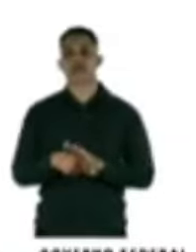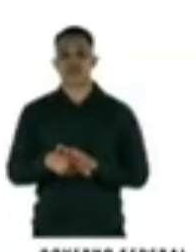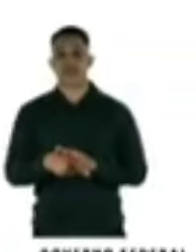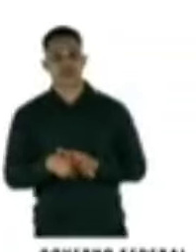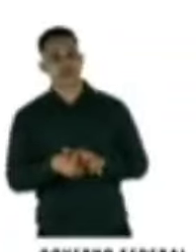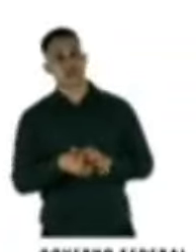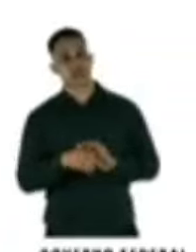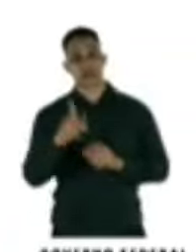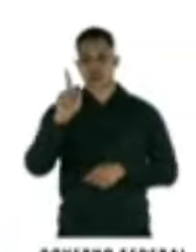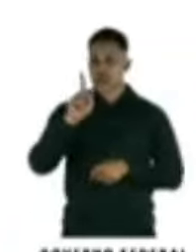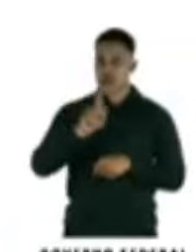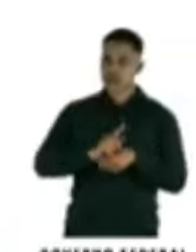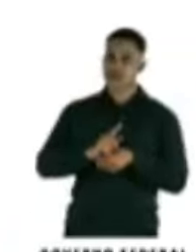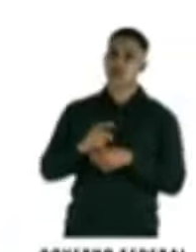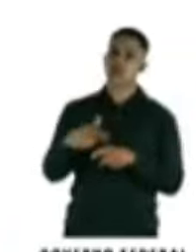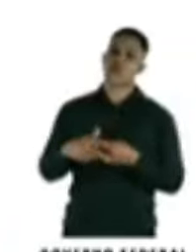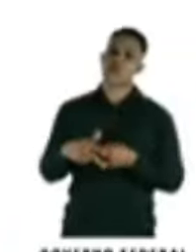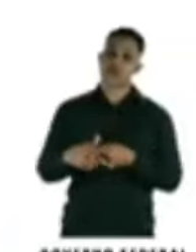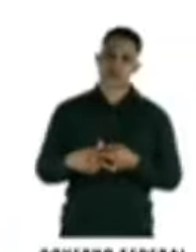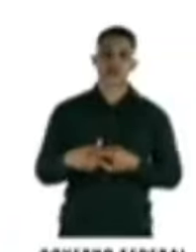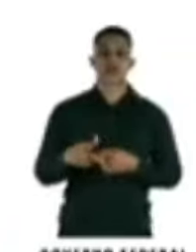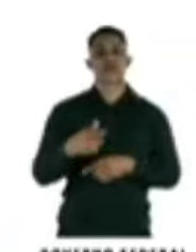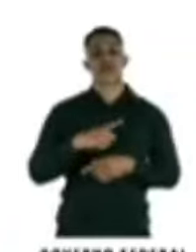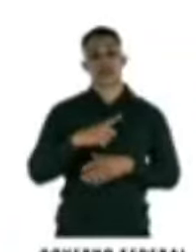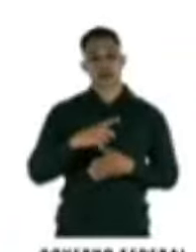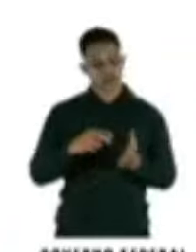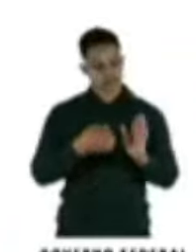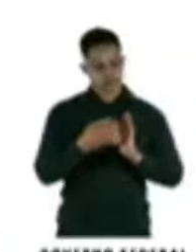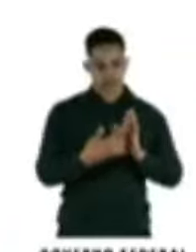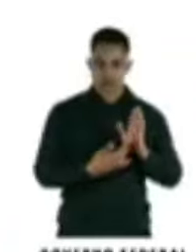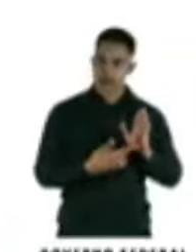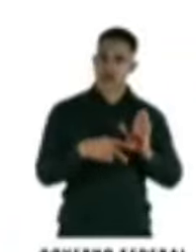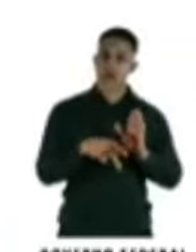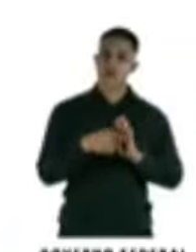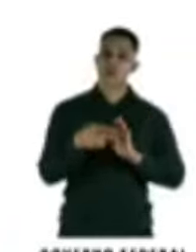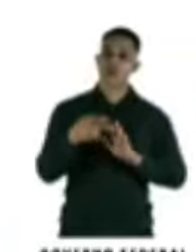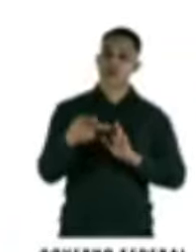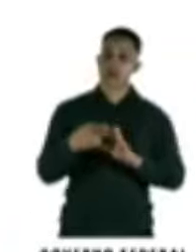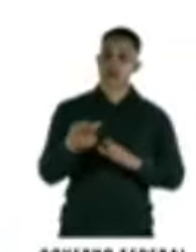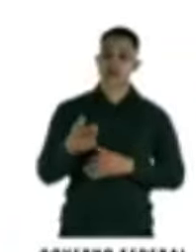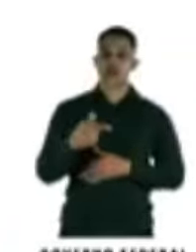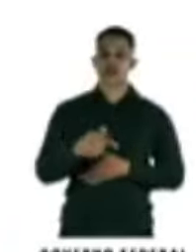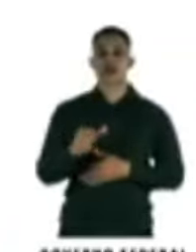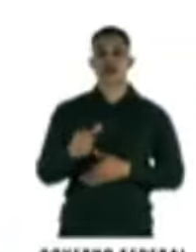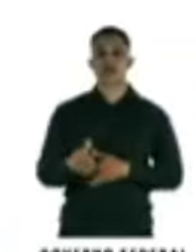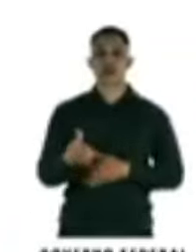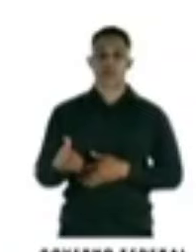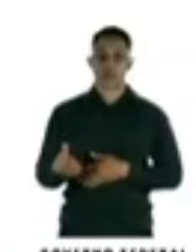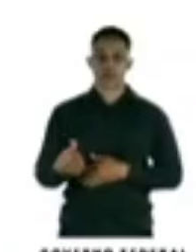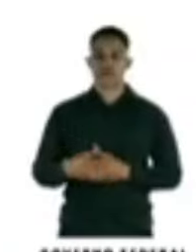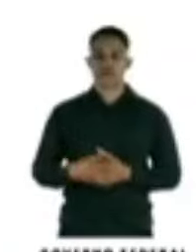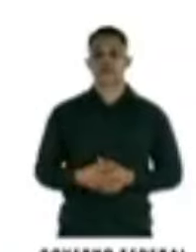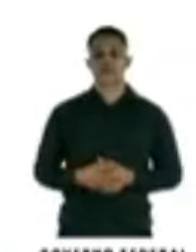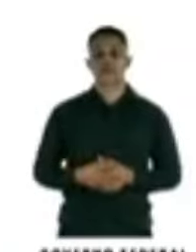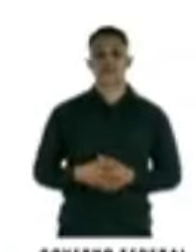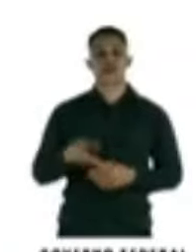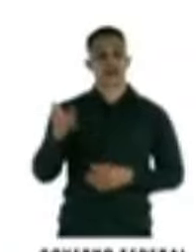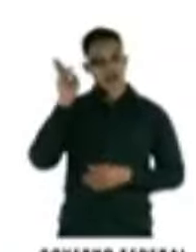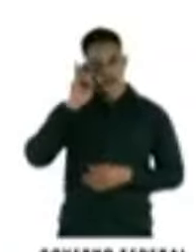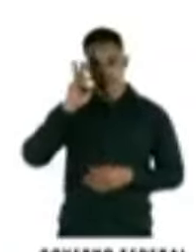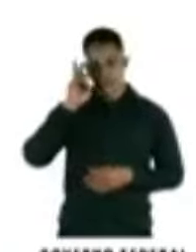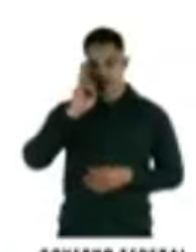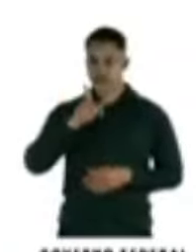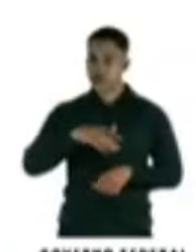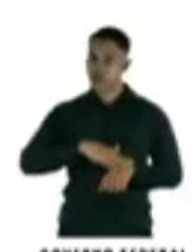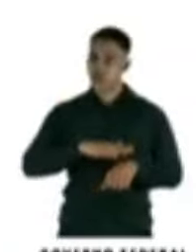Da gestão das funcionalidades, que ela está descrita na nossa portaria vigente, que é a portaria 766. E lembrando que